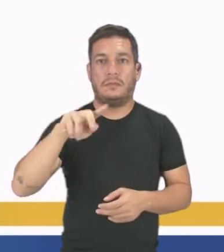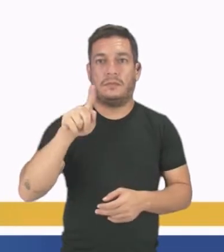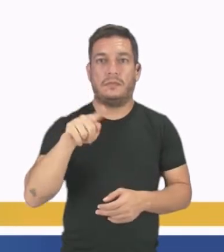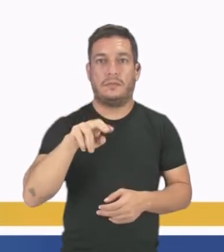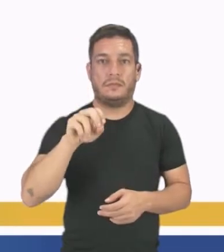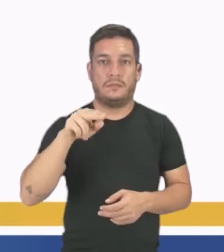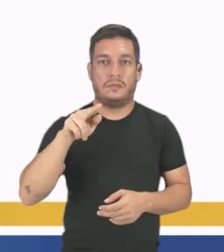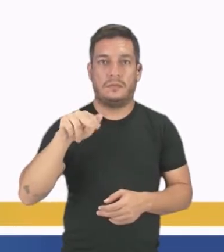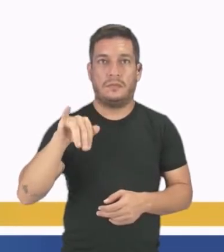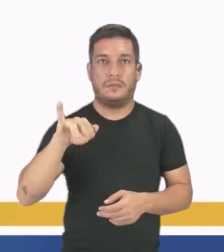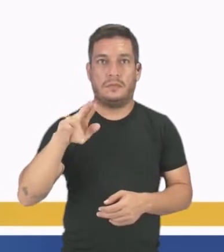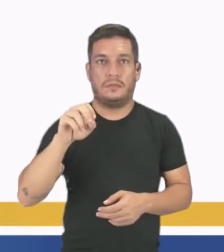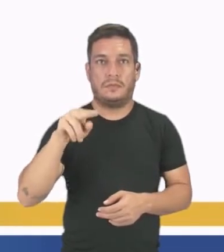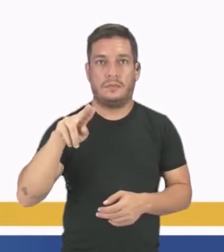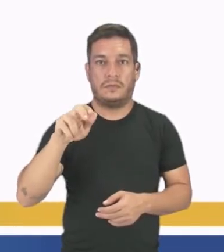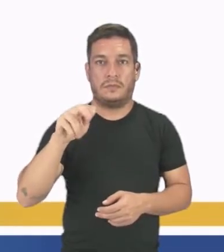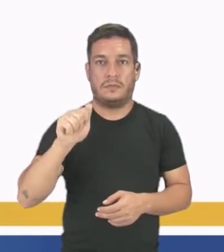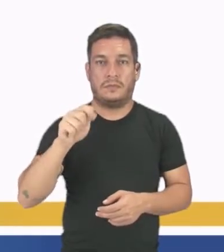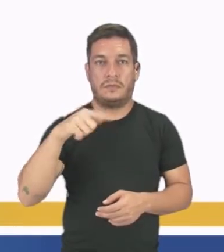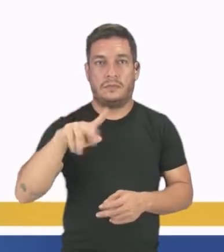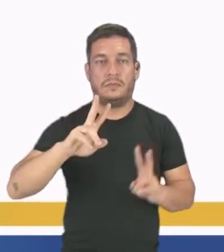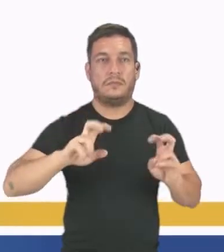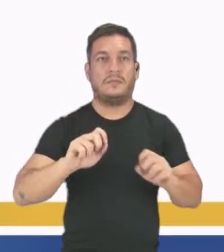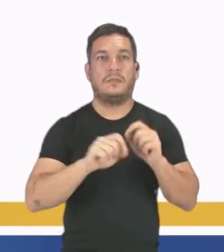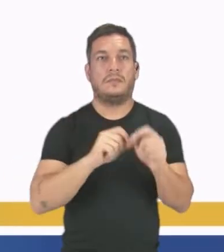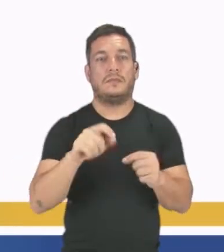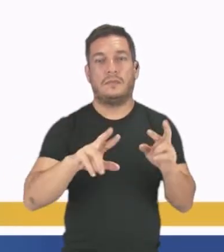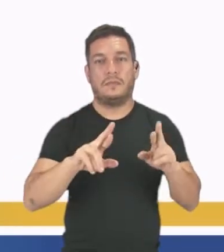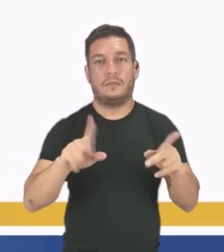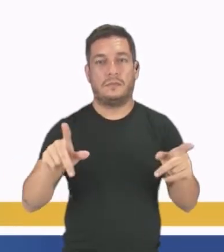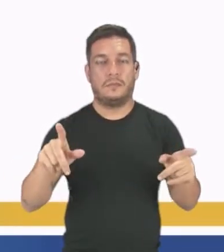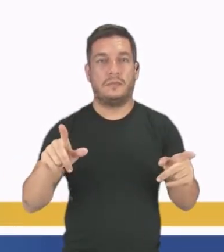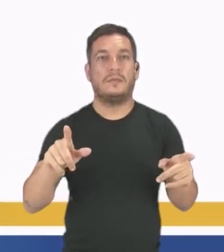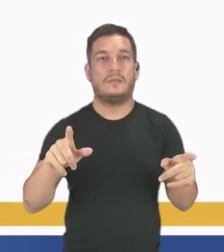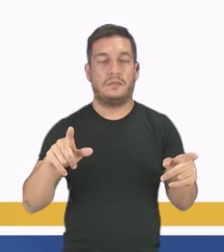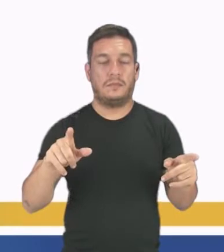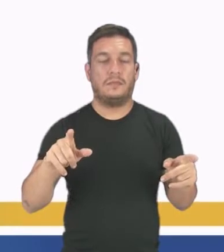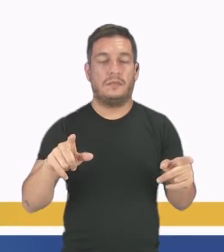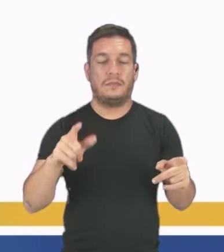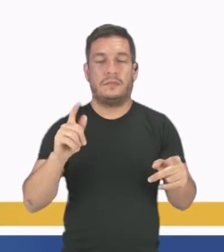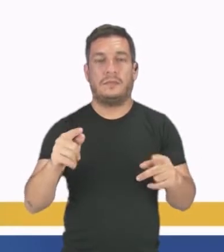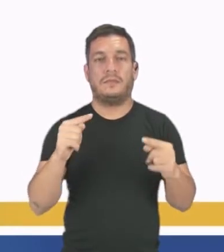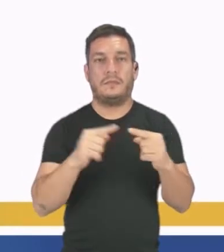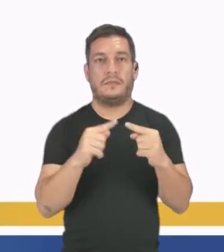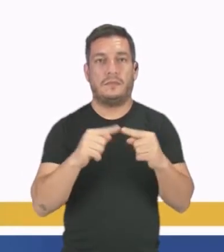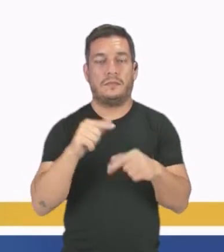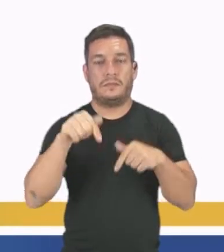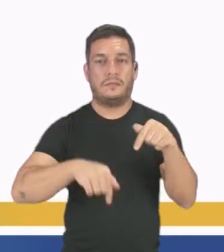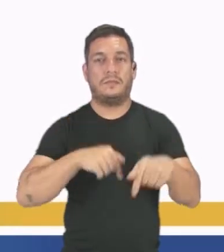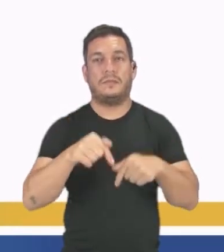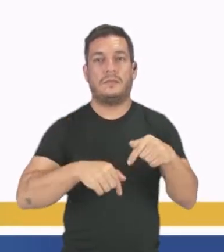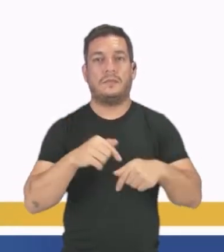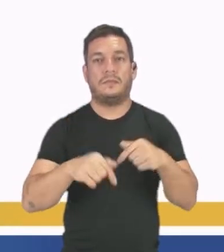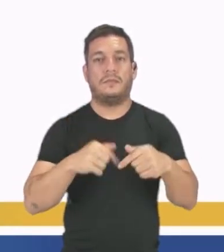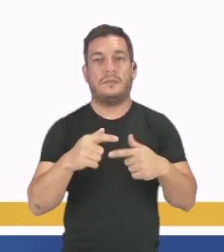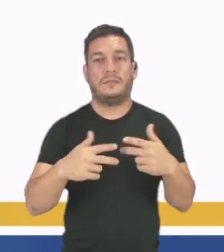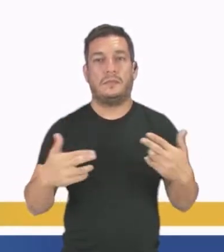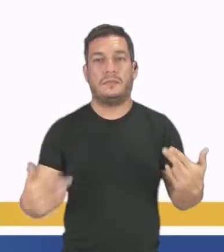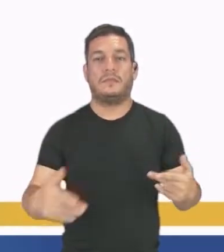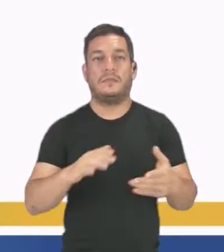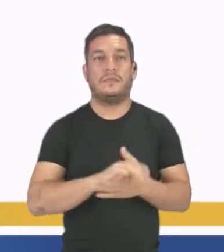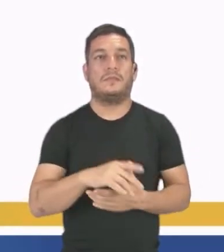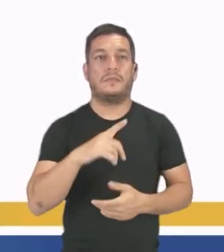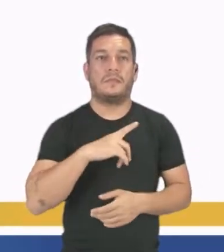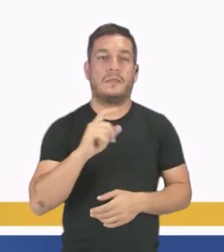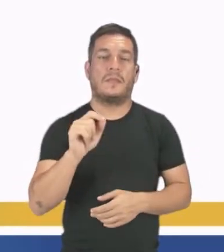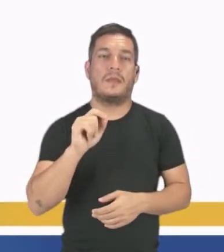Então, nós temos aqui, o a gente pode observar? A diferença entre as ligações químicas entre os elementos. Então,